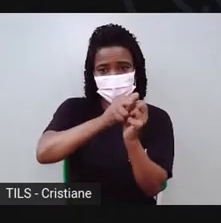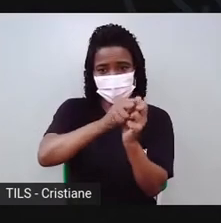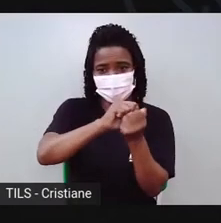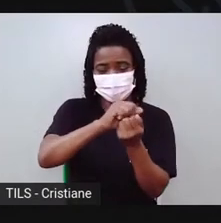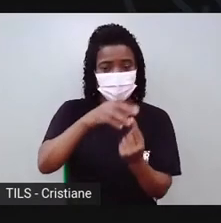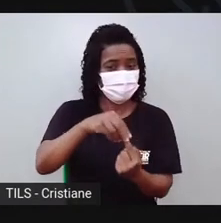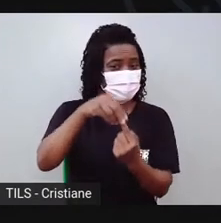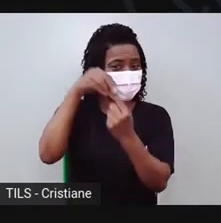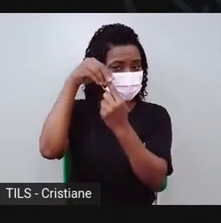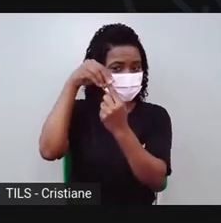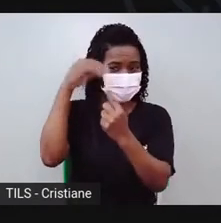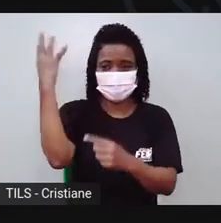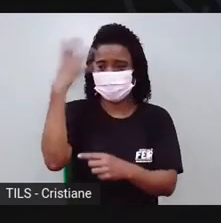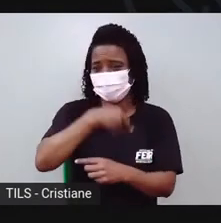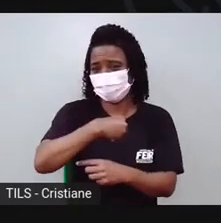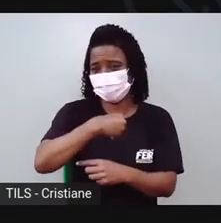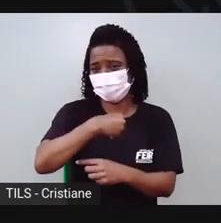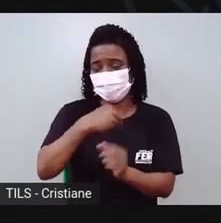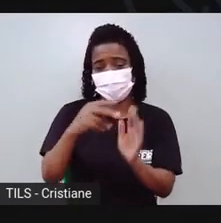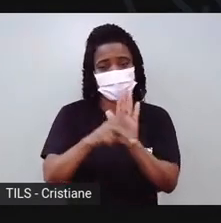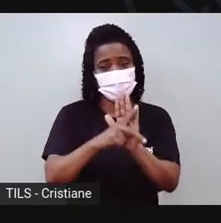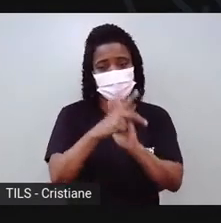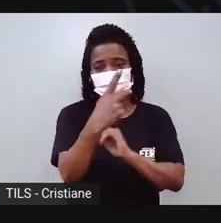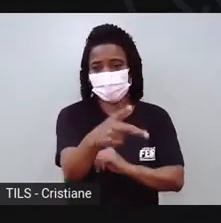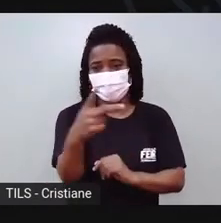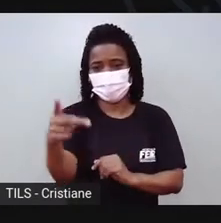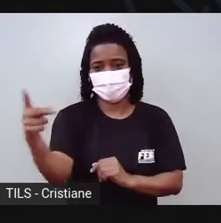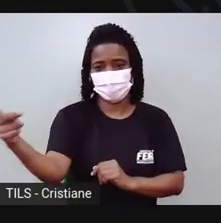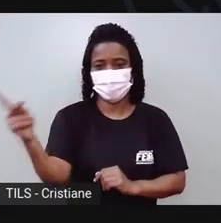fizemos. Então, fica bem